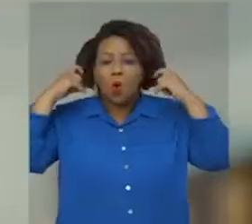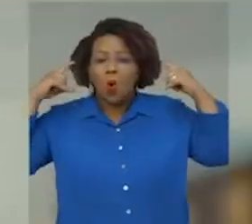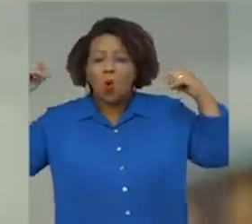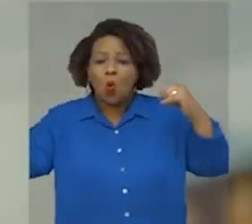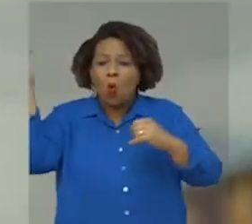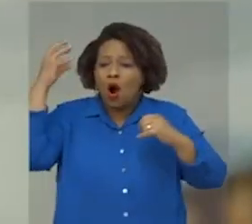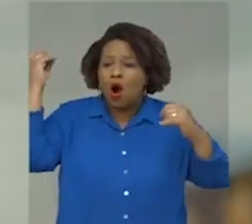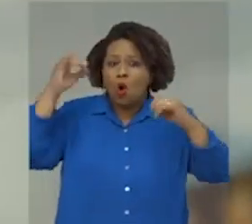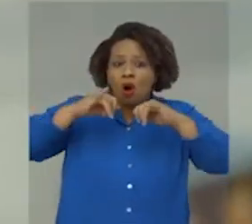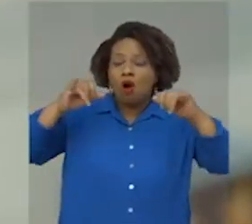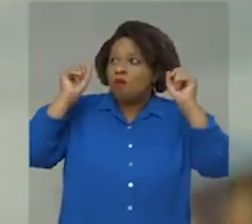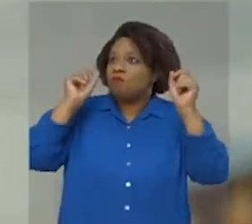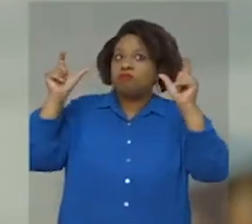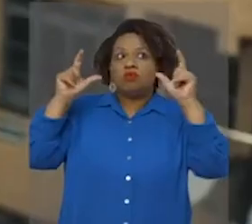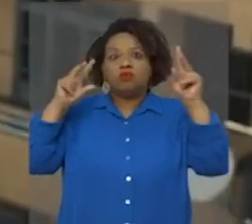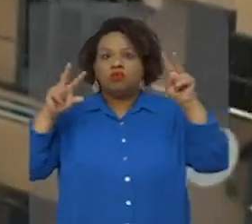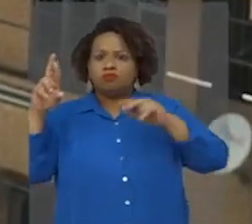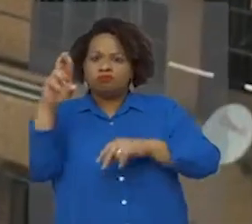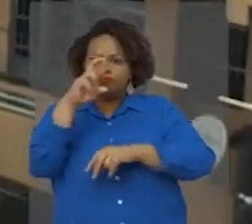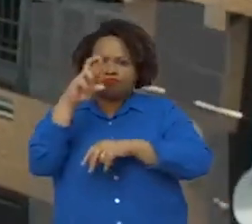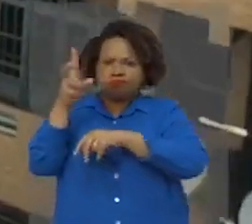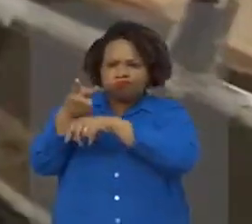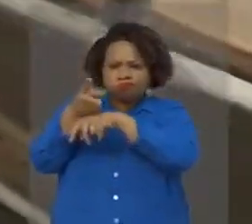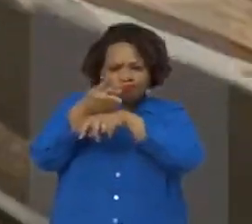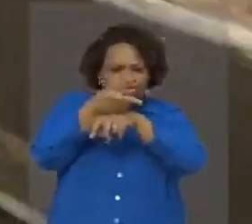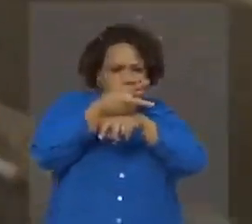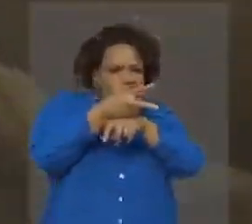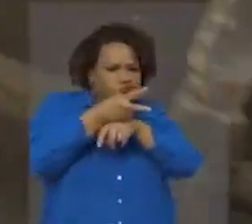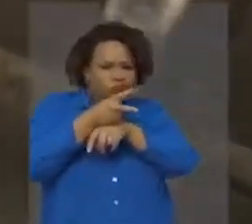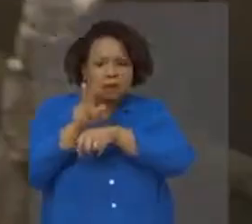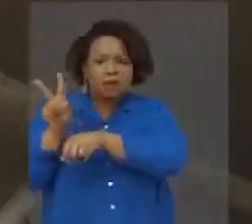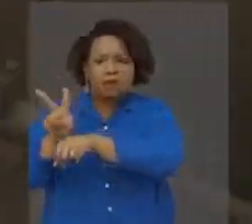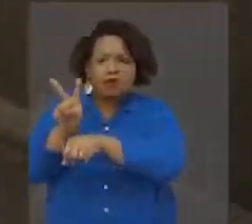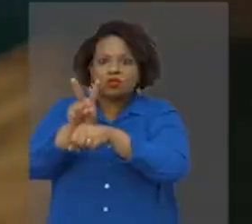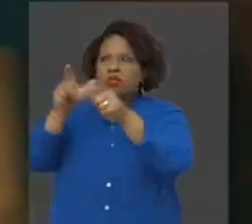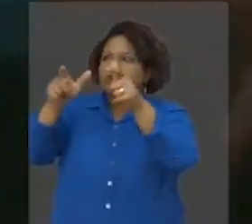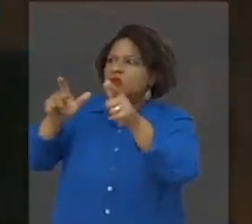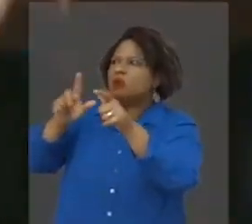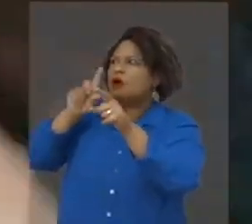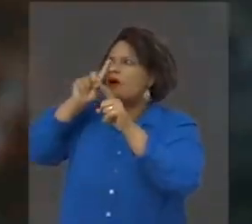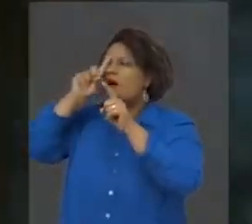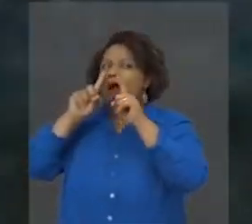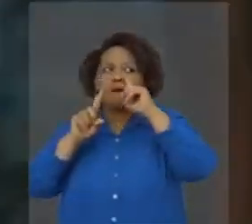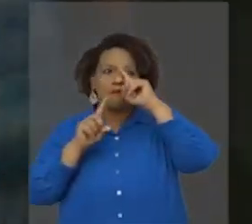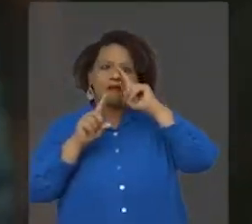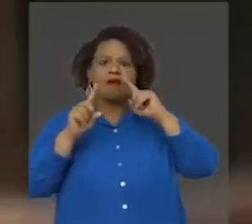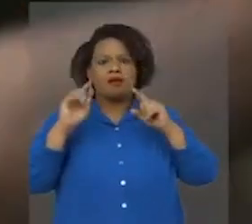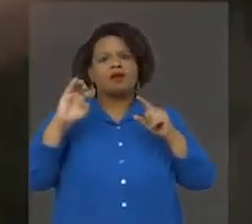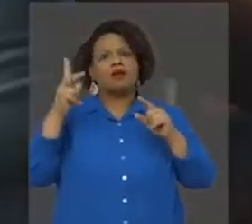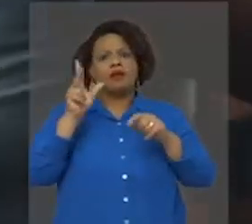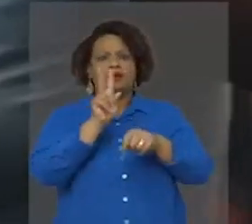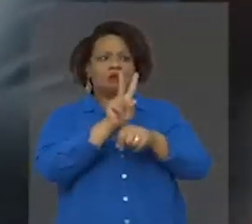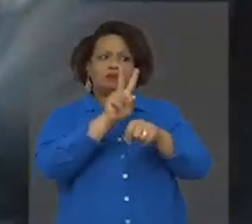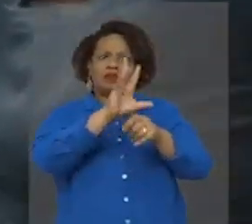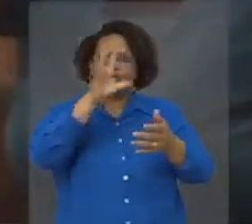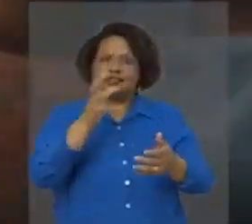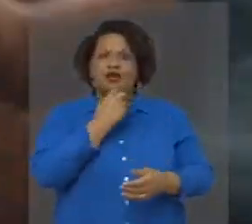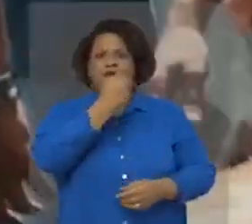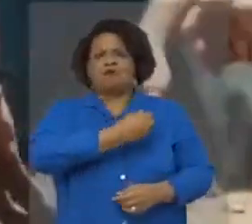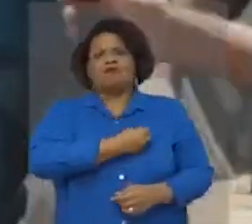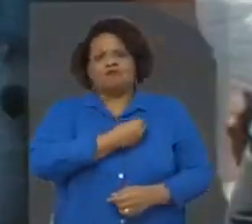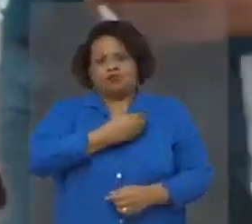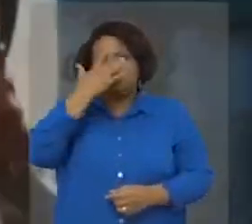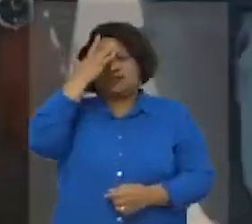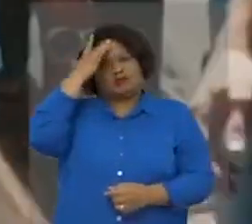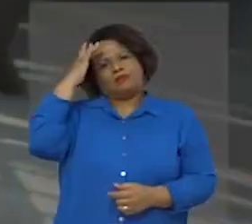alarme e fazer todo o monitoramento para proteger as áreas de risco e, é claro, para preservar a vida